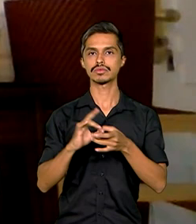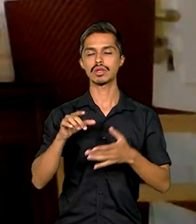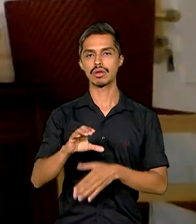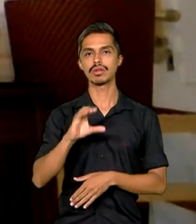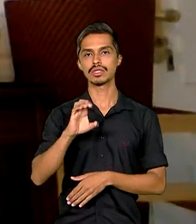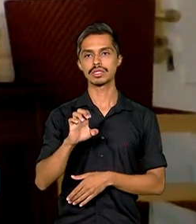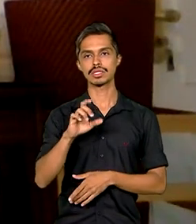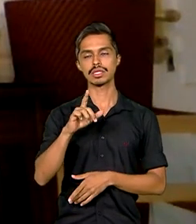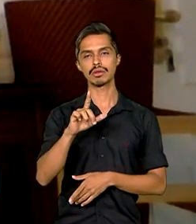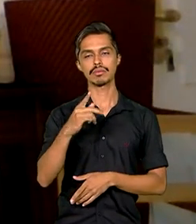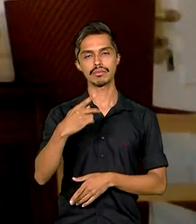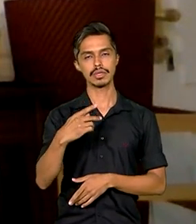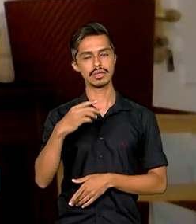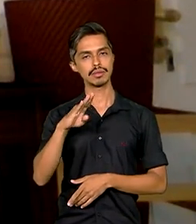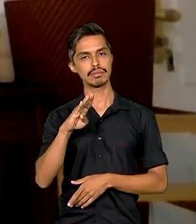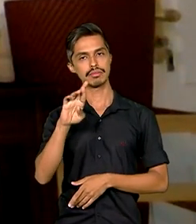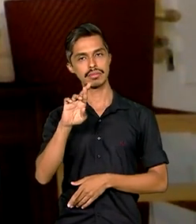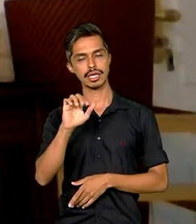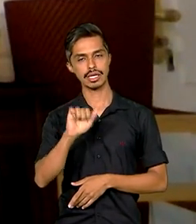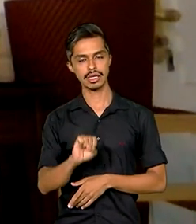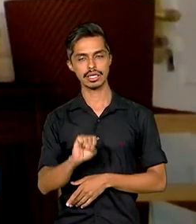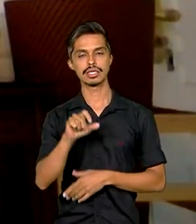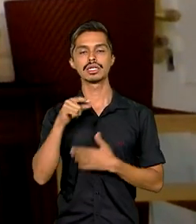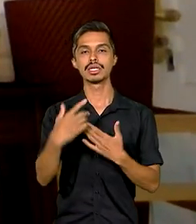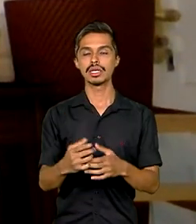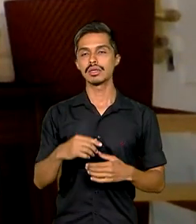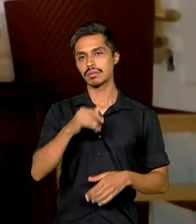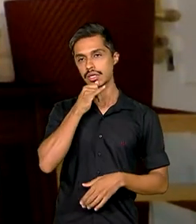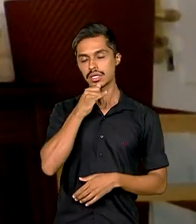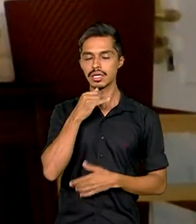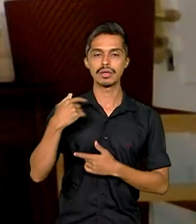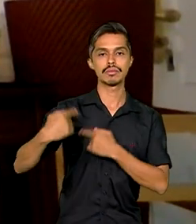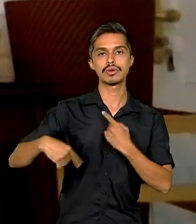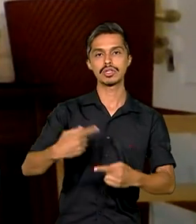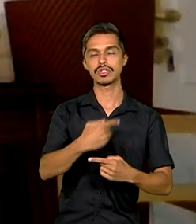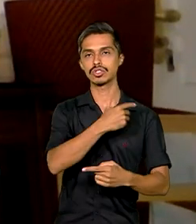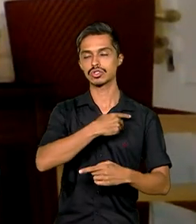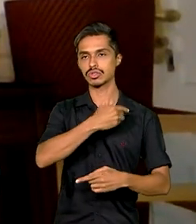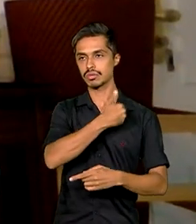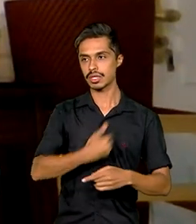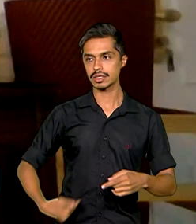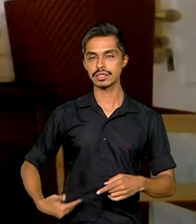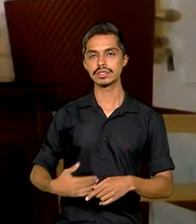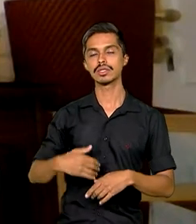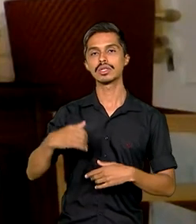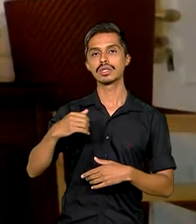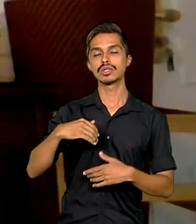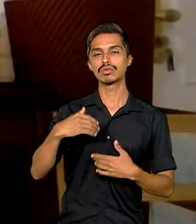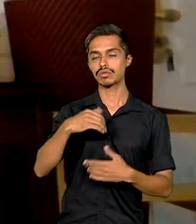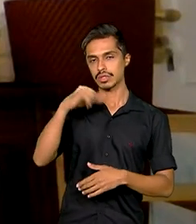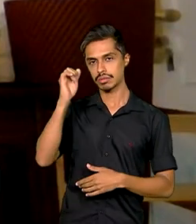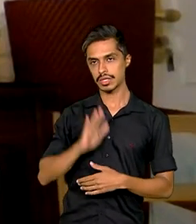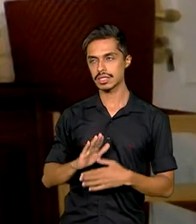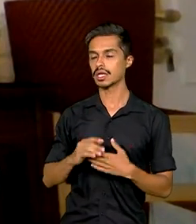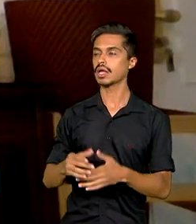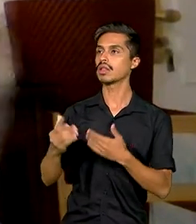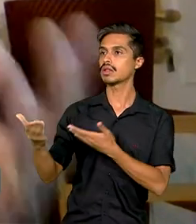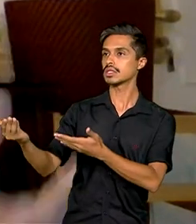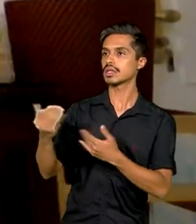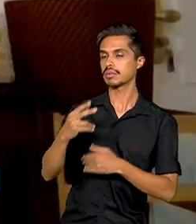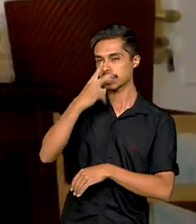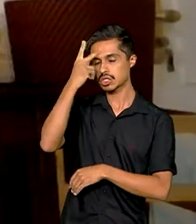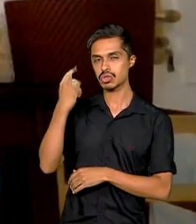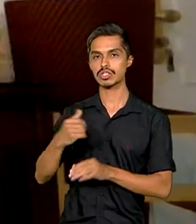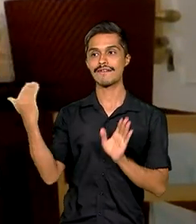CELP Brás. Por exemplo, dentro da política que o Brasil desenvolve de recebimento de refugiados, das guerras e